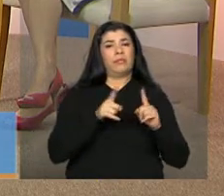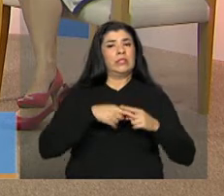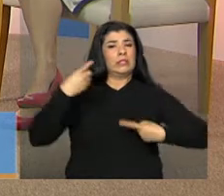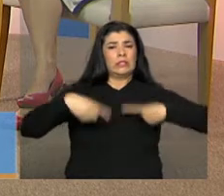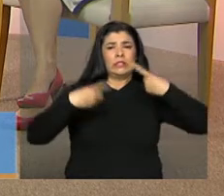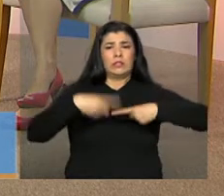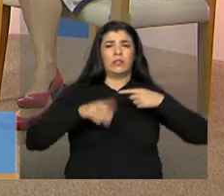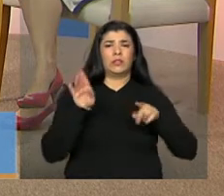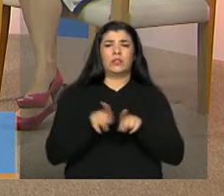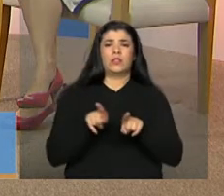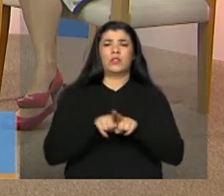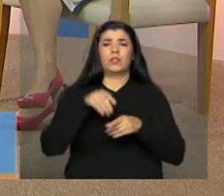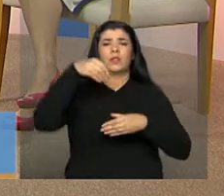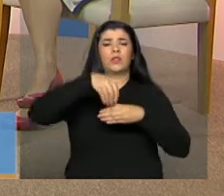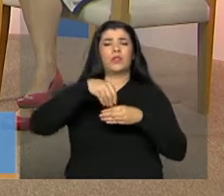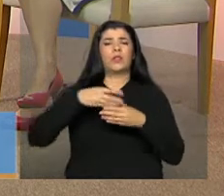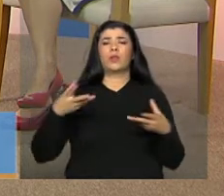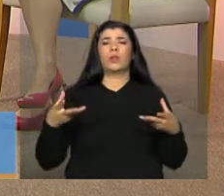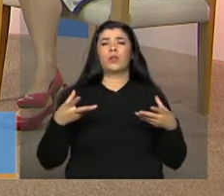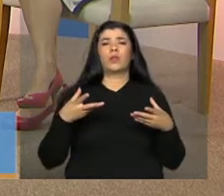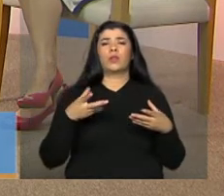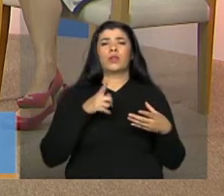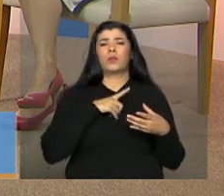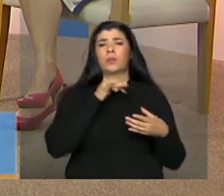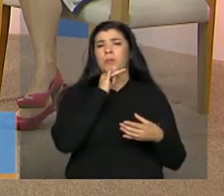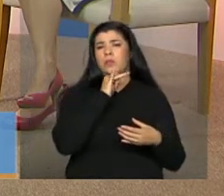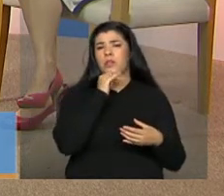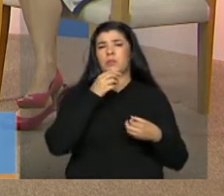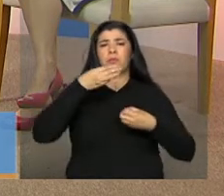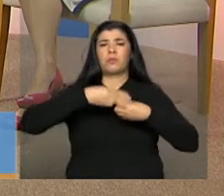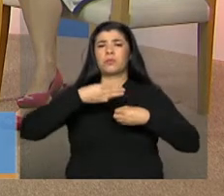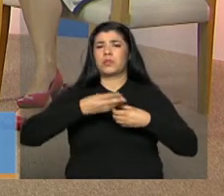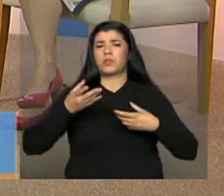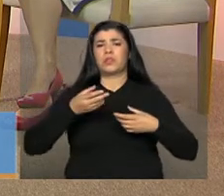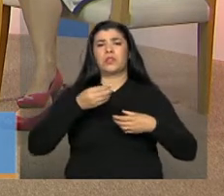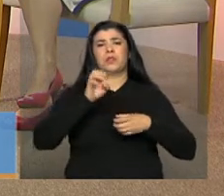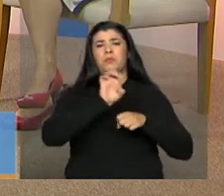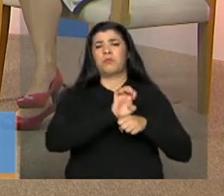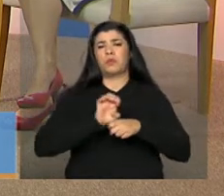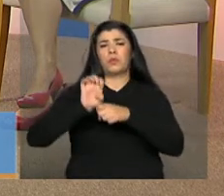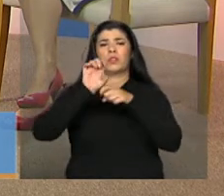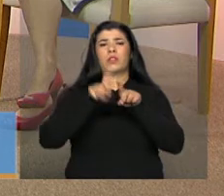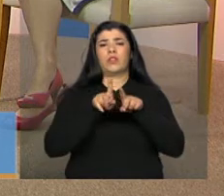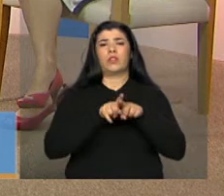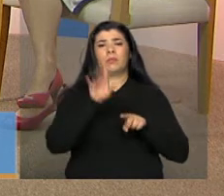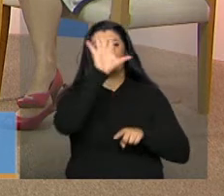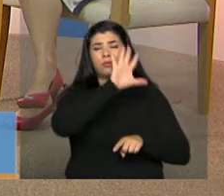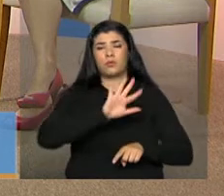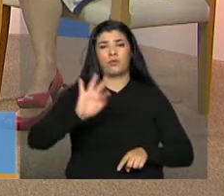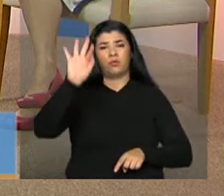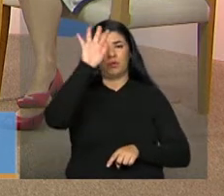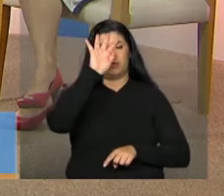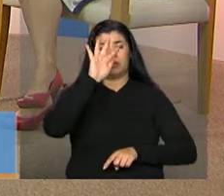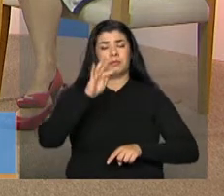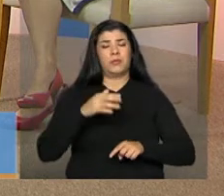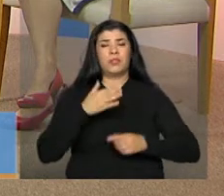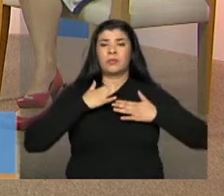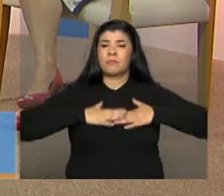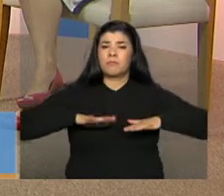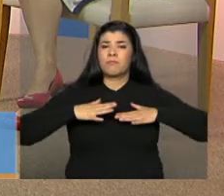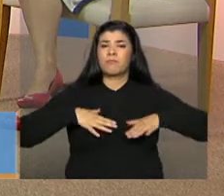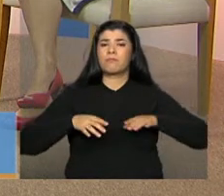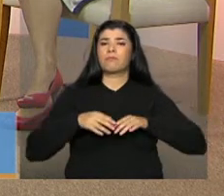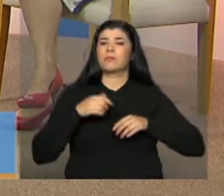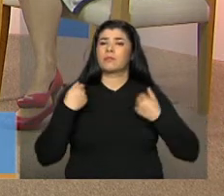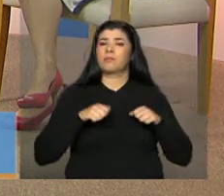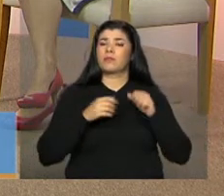ente municipal ou estadual, mas também do âmbito federal. Para ser pacificada a segurança